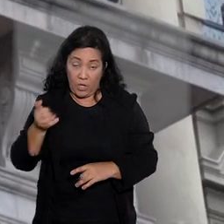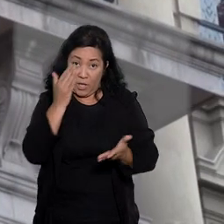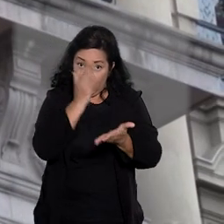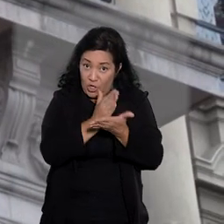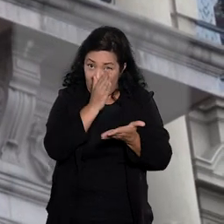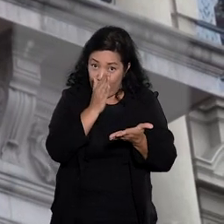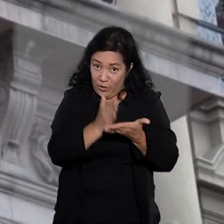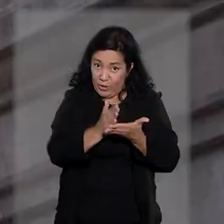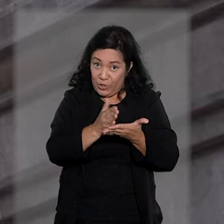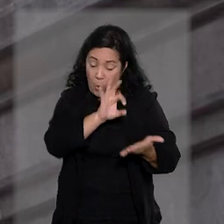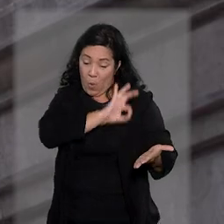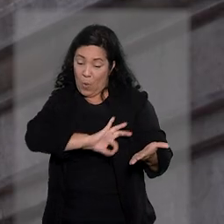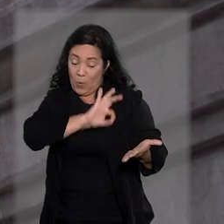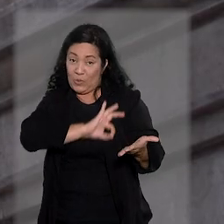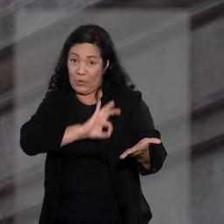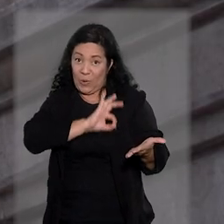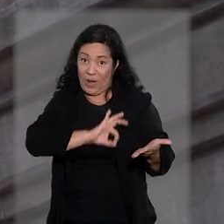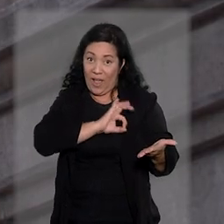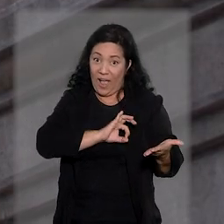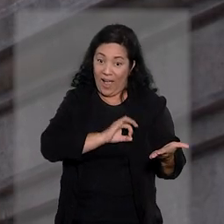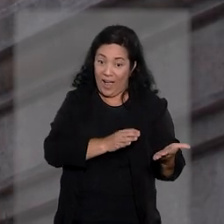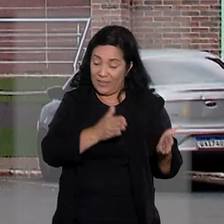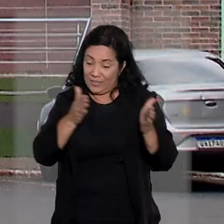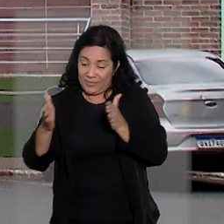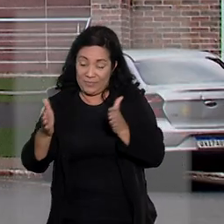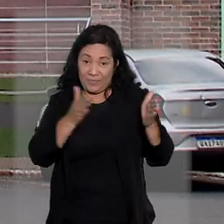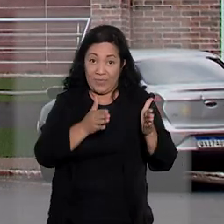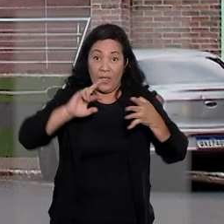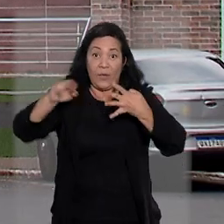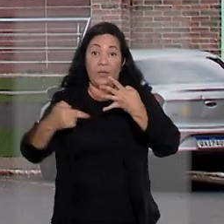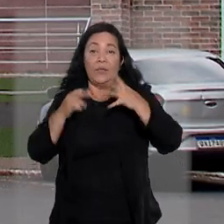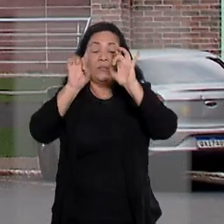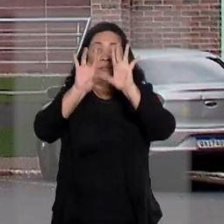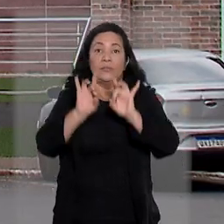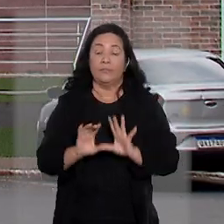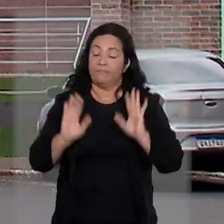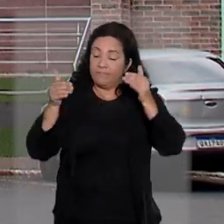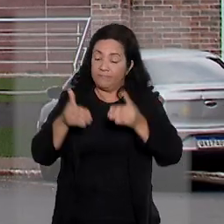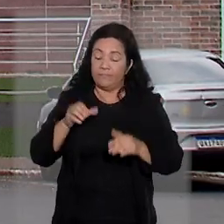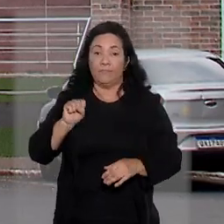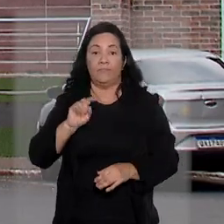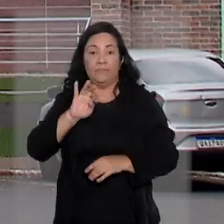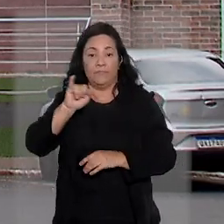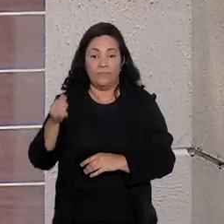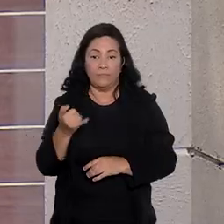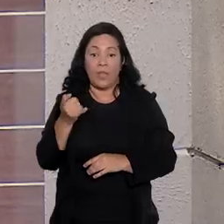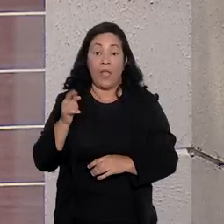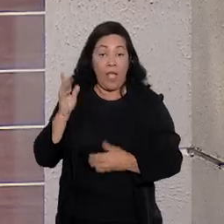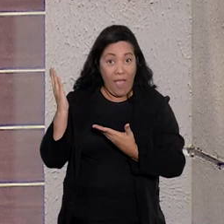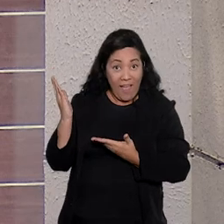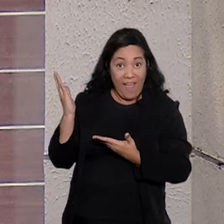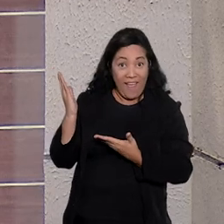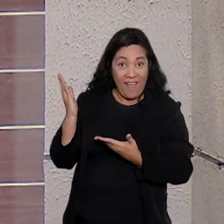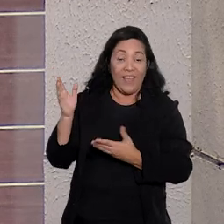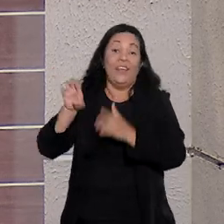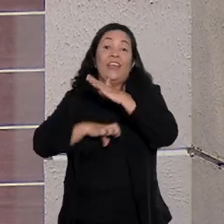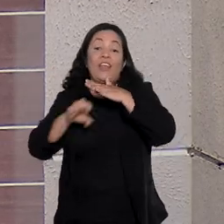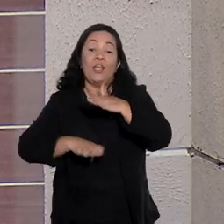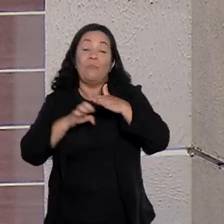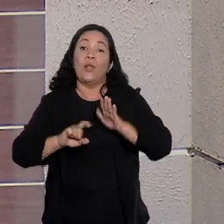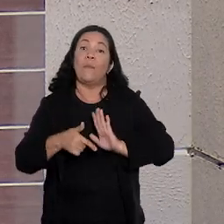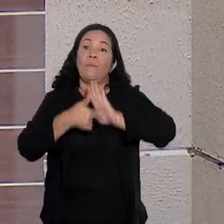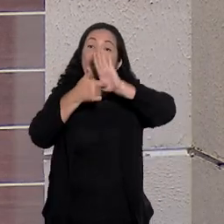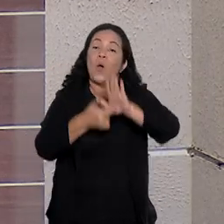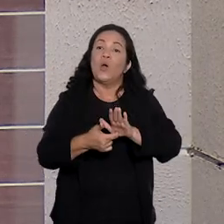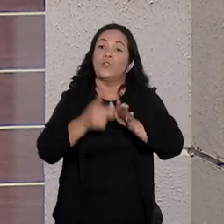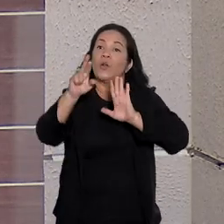custos dos respectivos honorários entre as partes. No recurso especial dirigido ao STJ, a BK Brasil sustentou que as